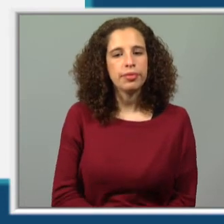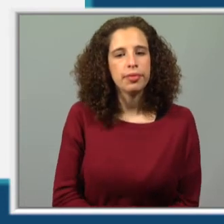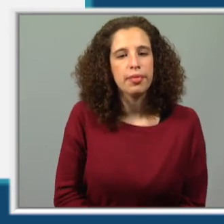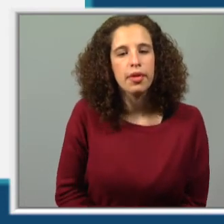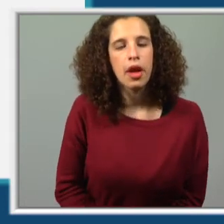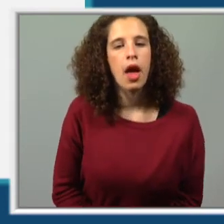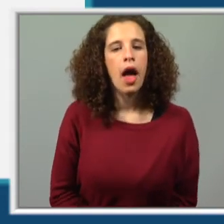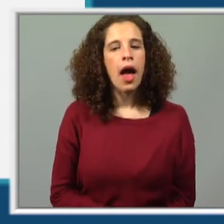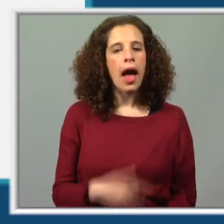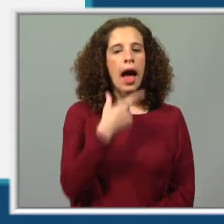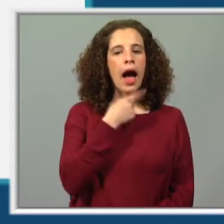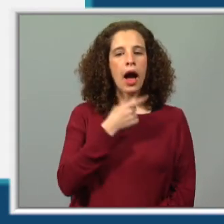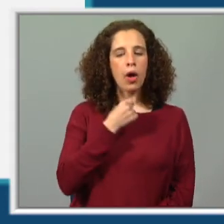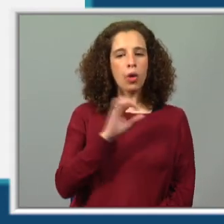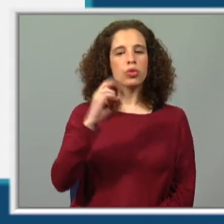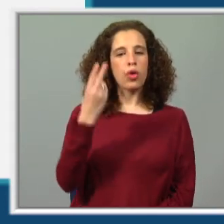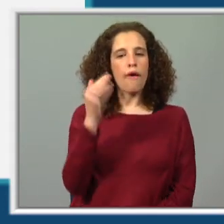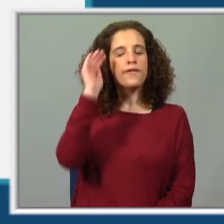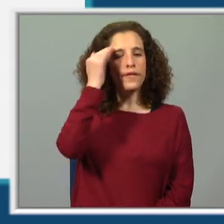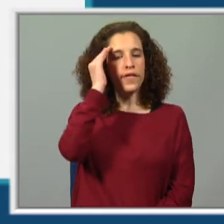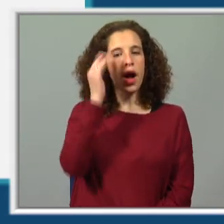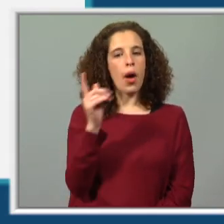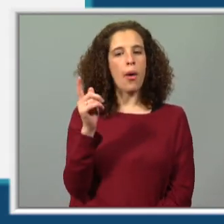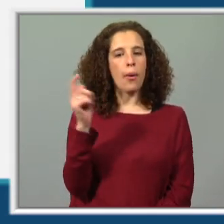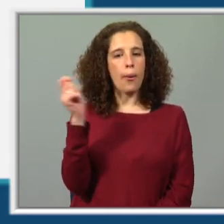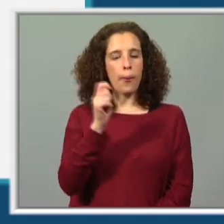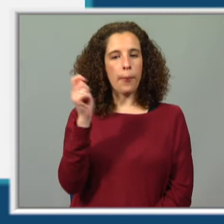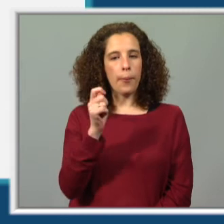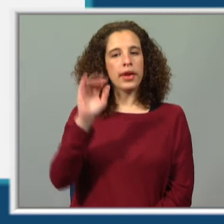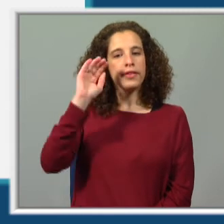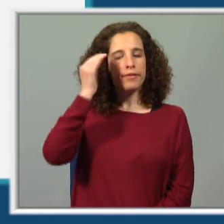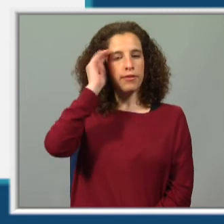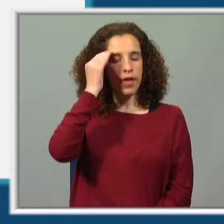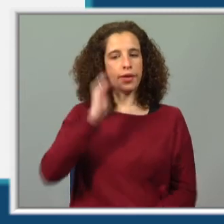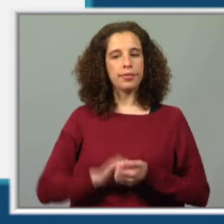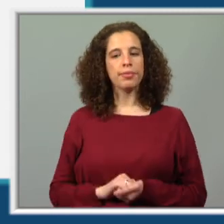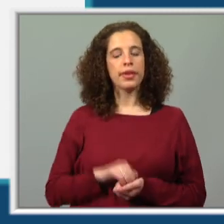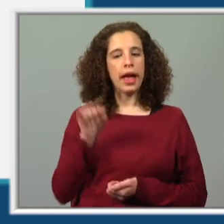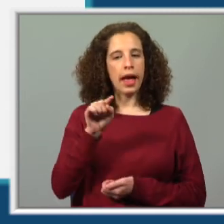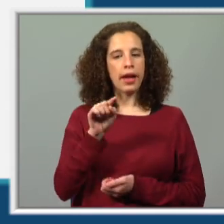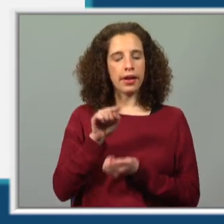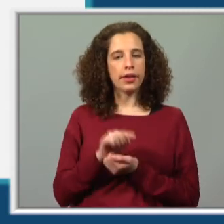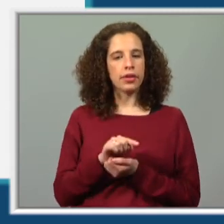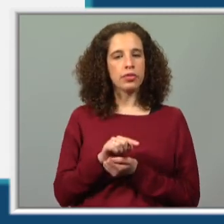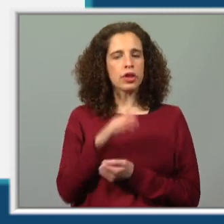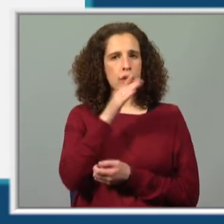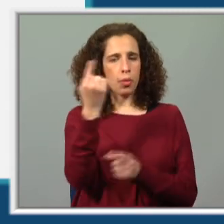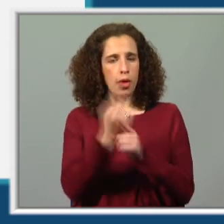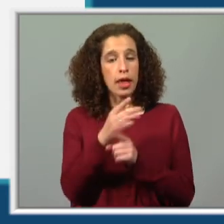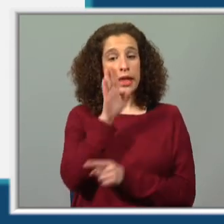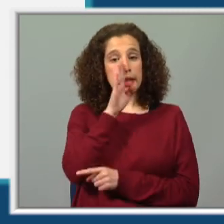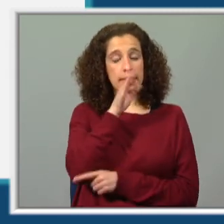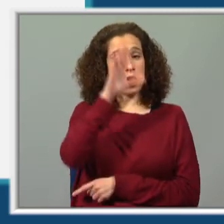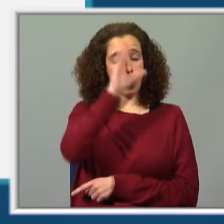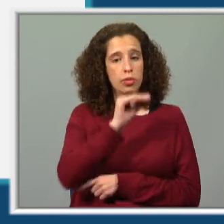ou fevereiro? O mês de fevereiro. Aqui vou-vos a dizer uma coisa. Caso vocês